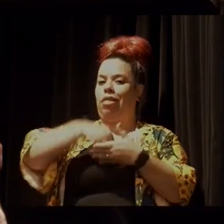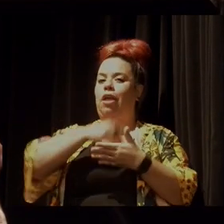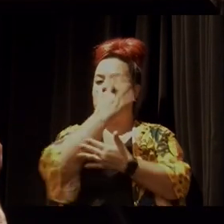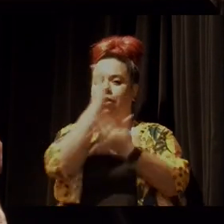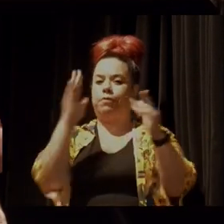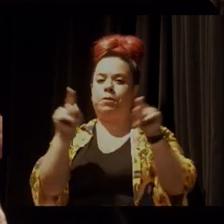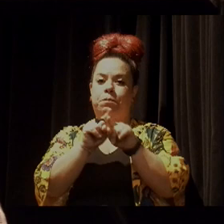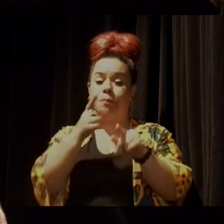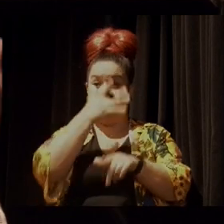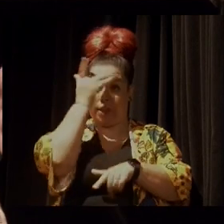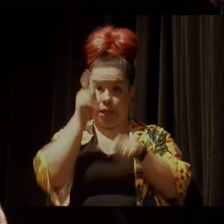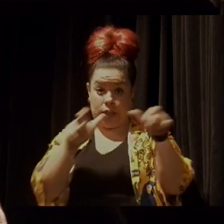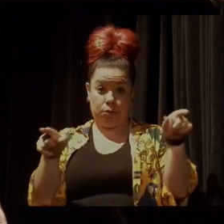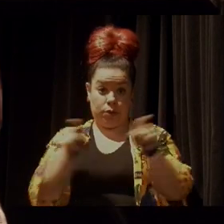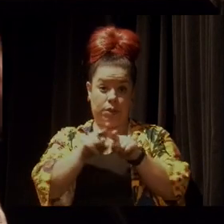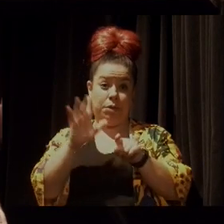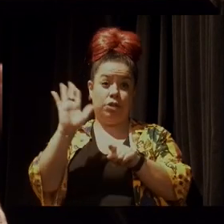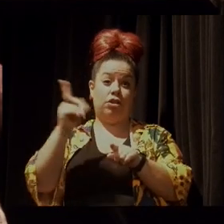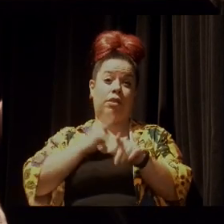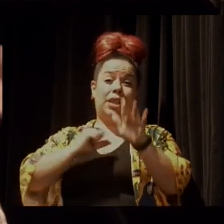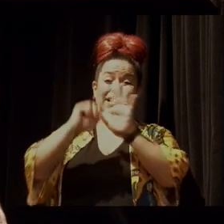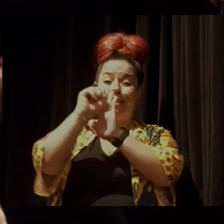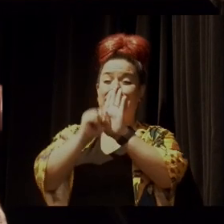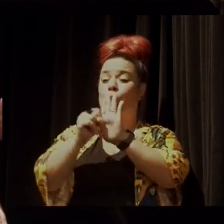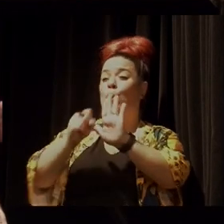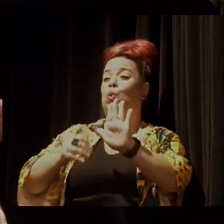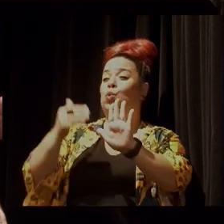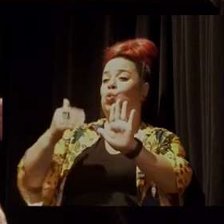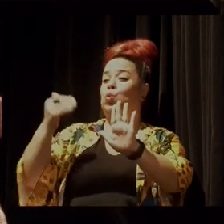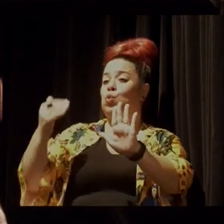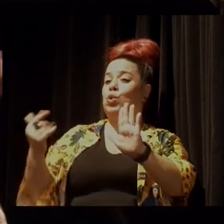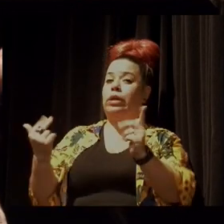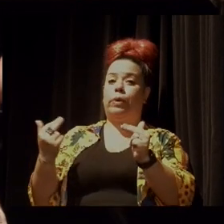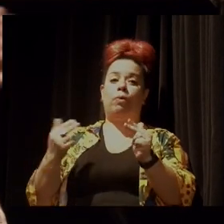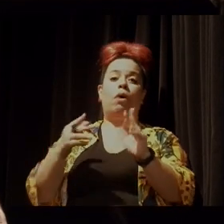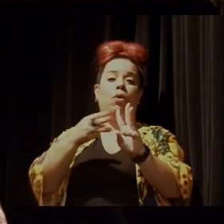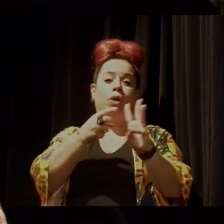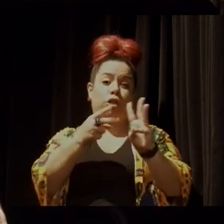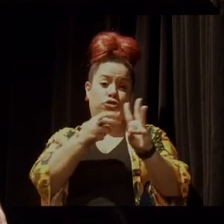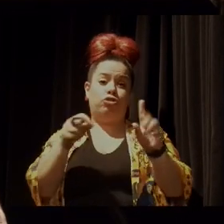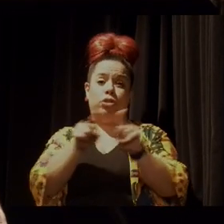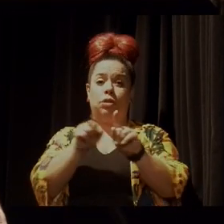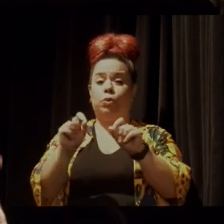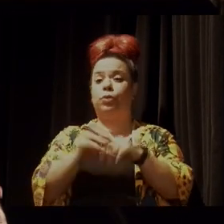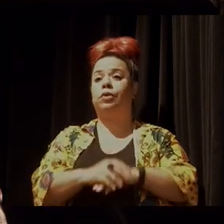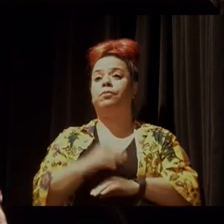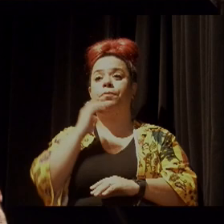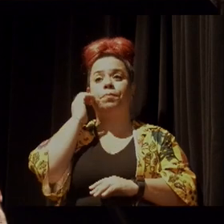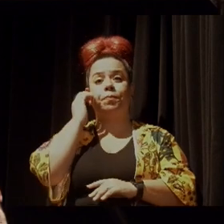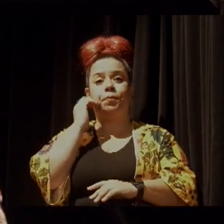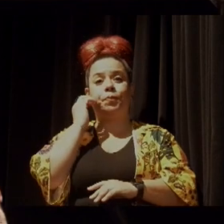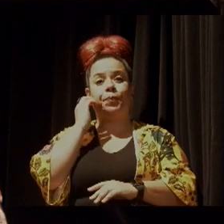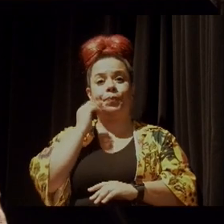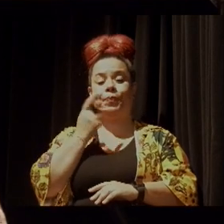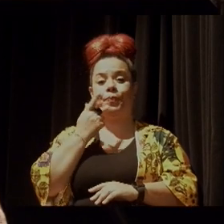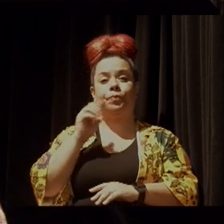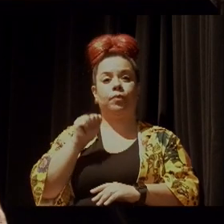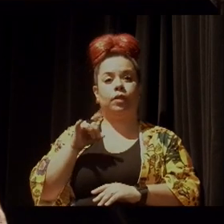estão ali há séculos, como os indígenas, há milhares de anos, como a Adriana falou,